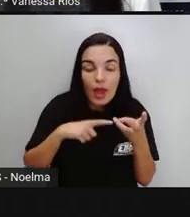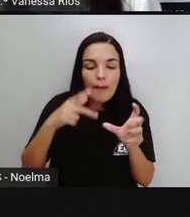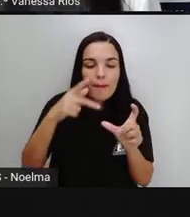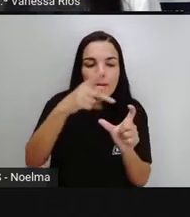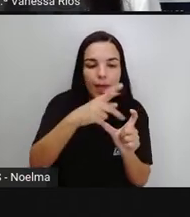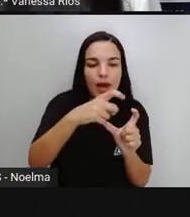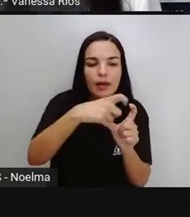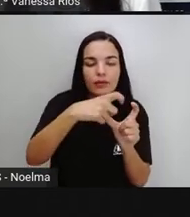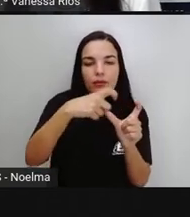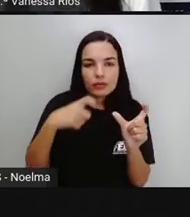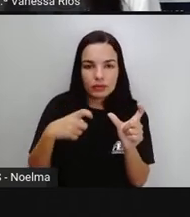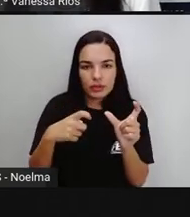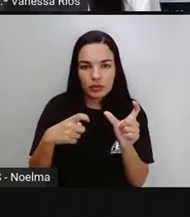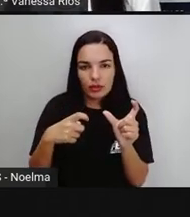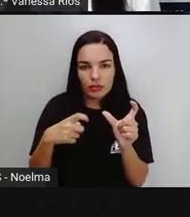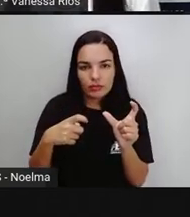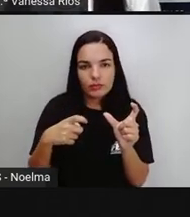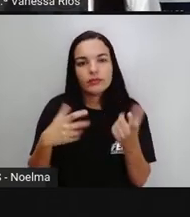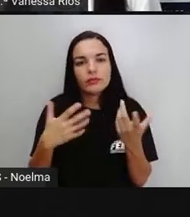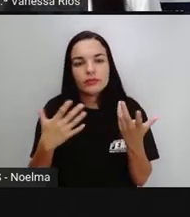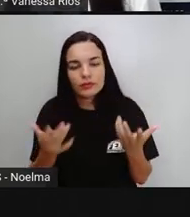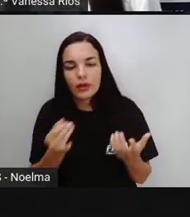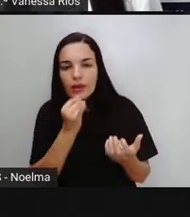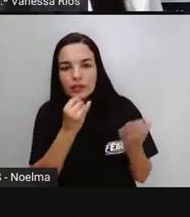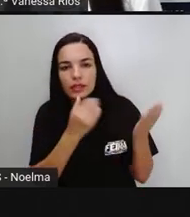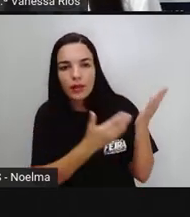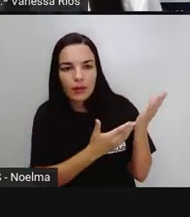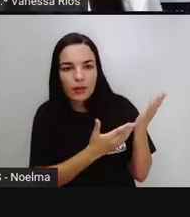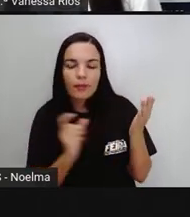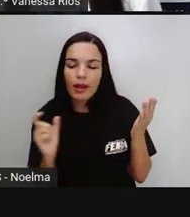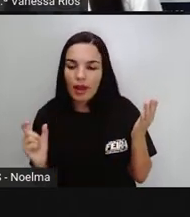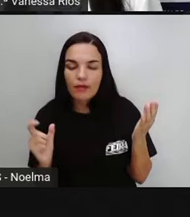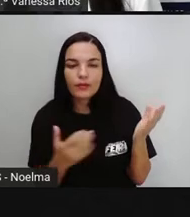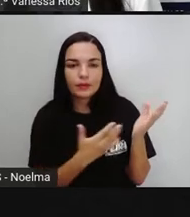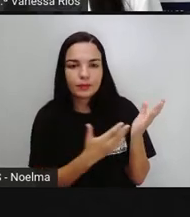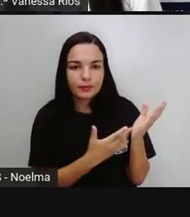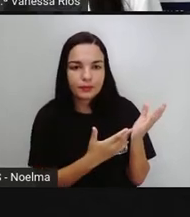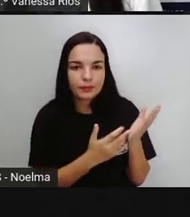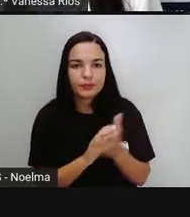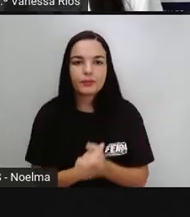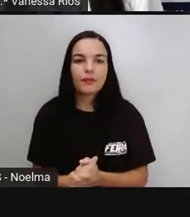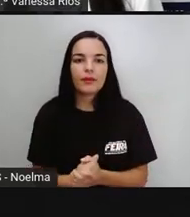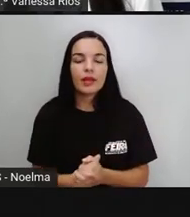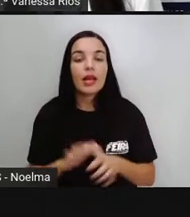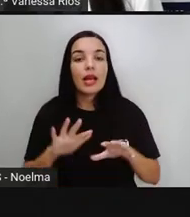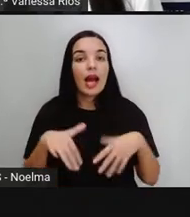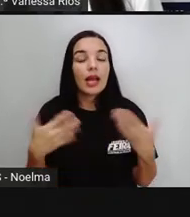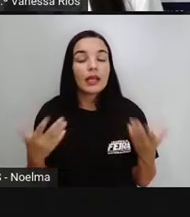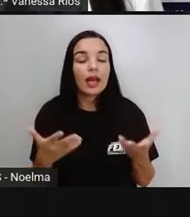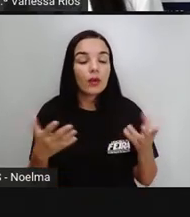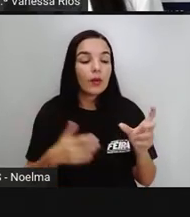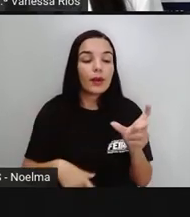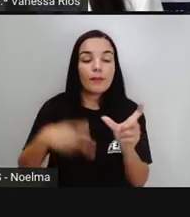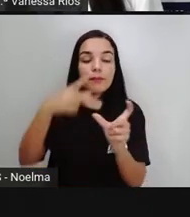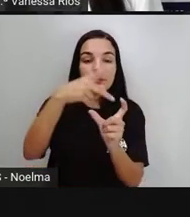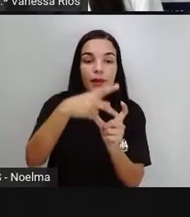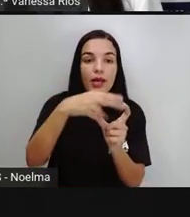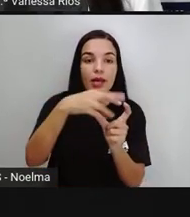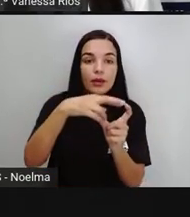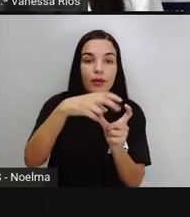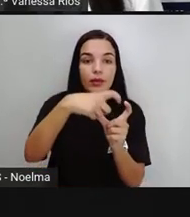agudo, né? Marcando, localizando essas sílabas tônicas. E aí, em relação à